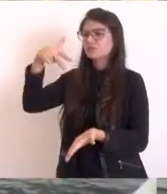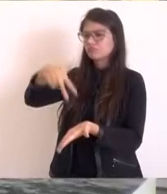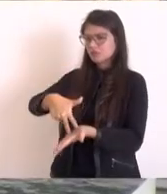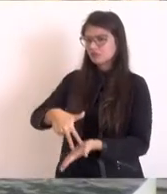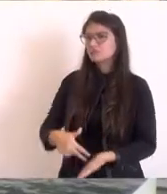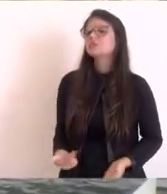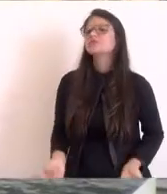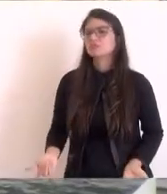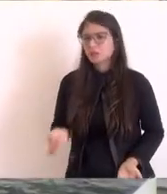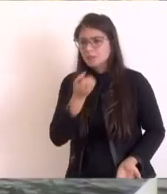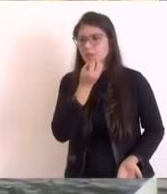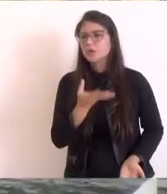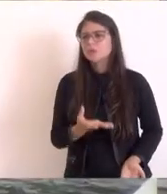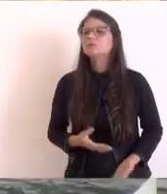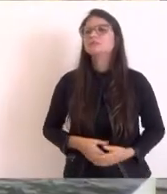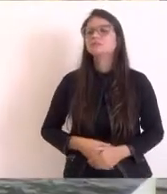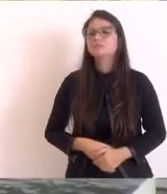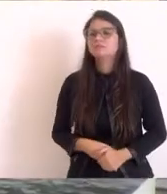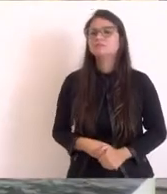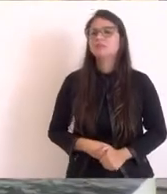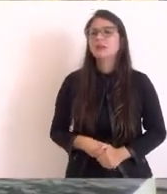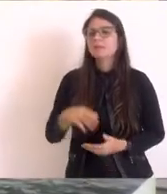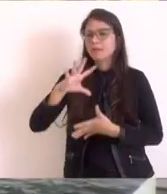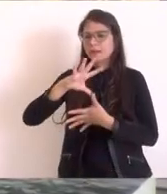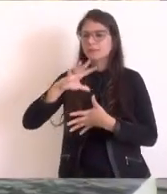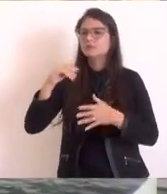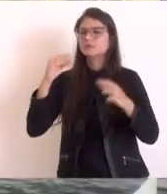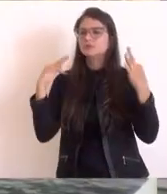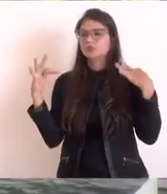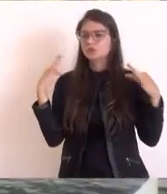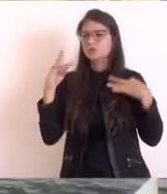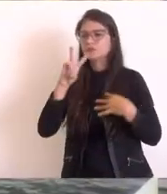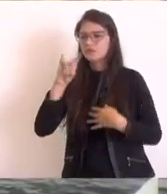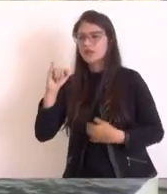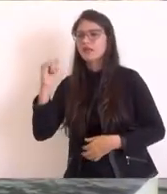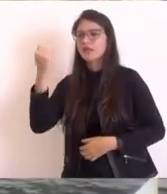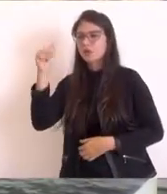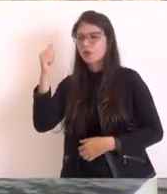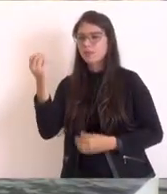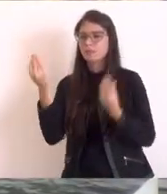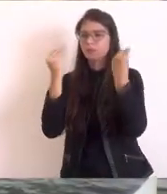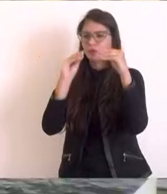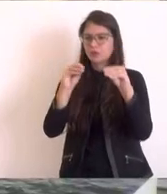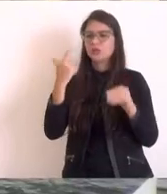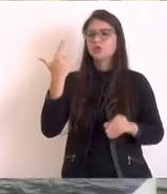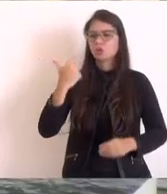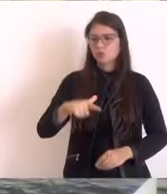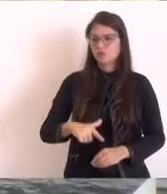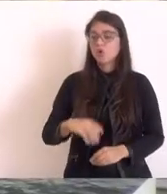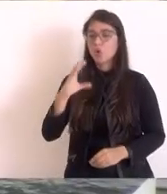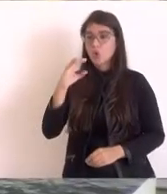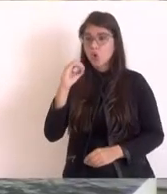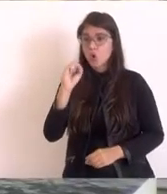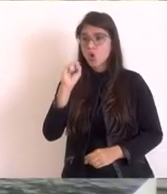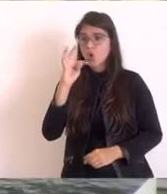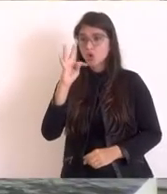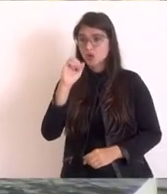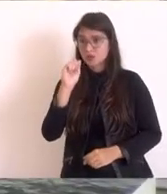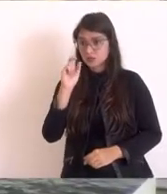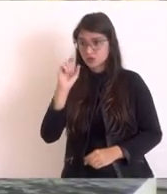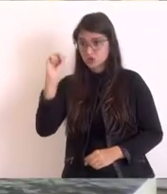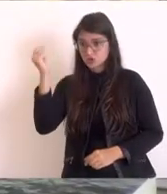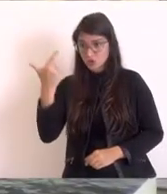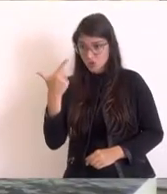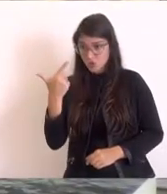ano, na renovação do mapa do turismo. O eu quero dizer para o senhor, deputado? A Costa do Sol recebeu 4